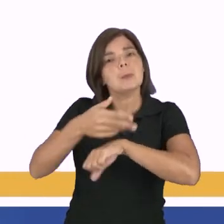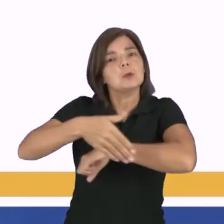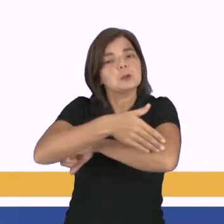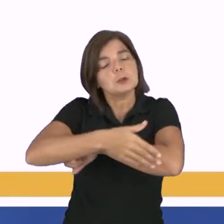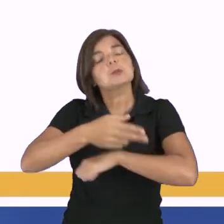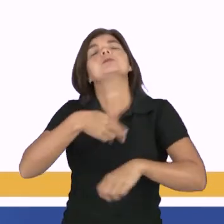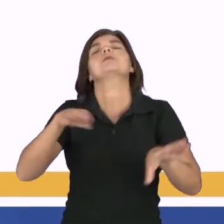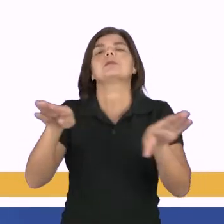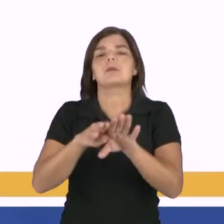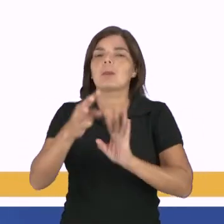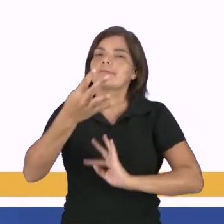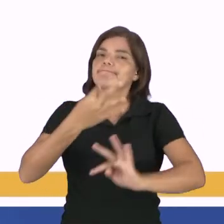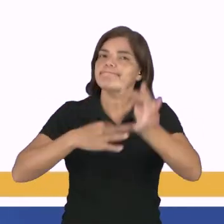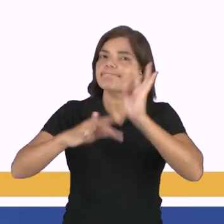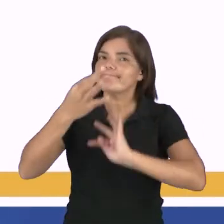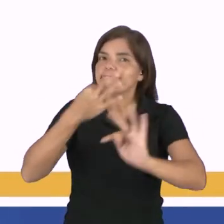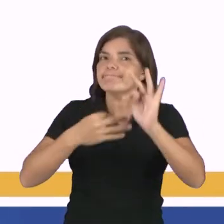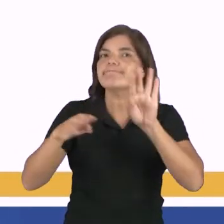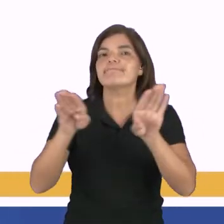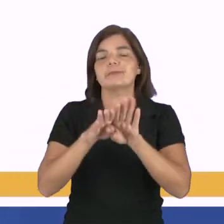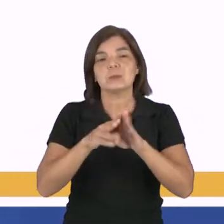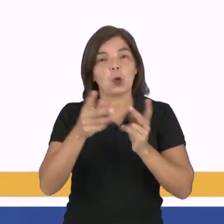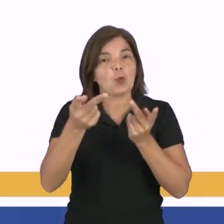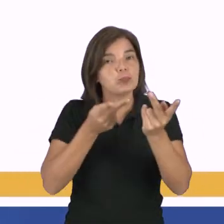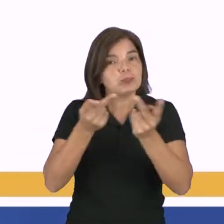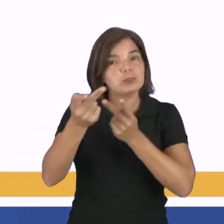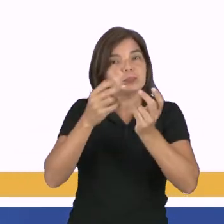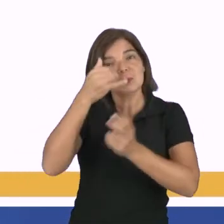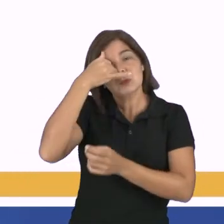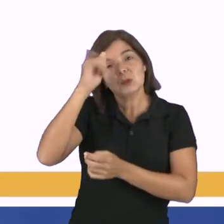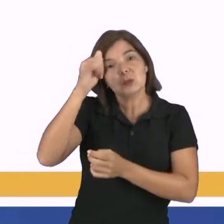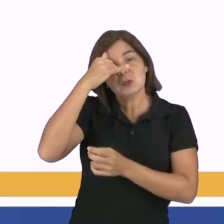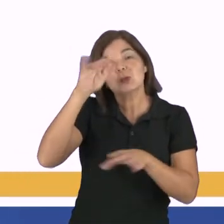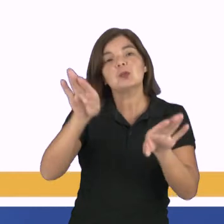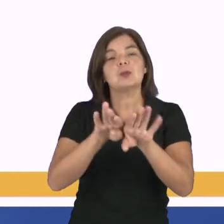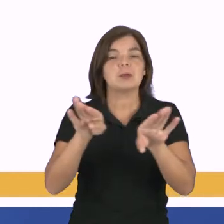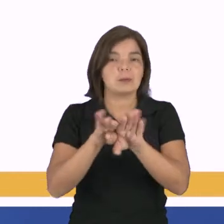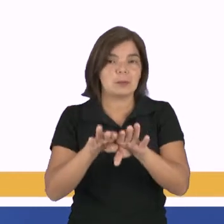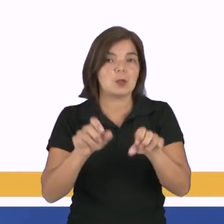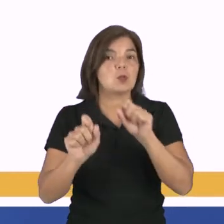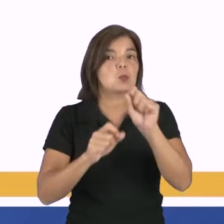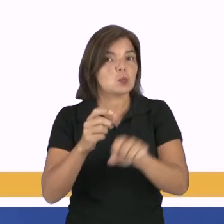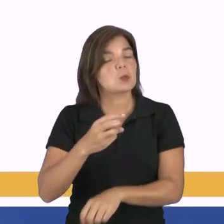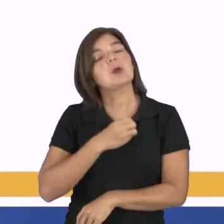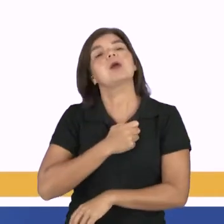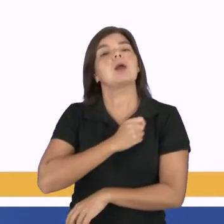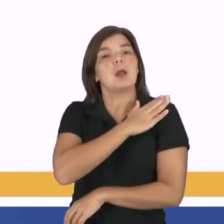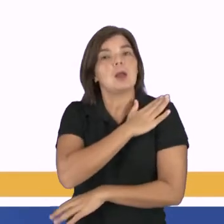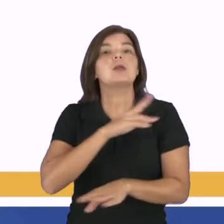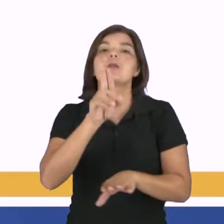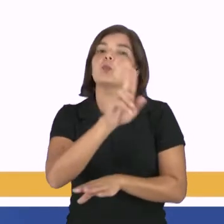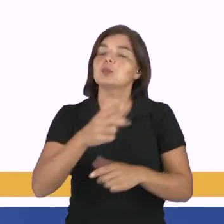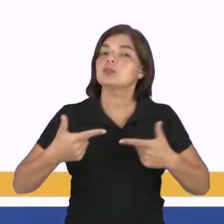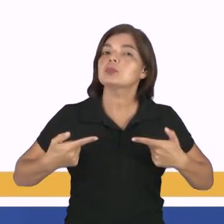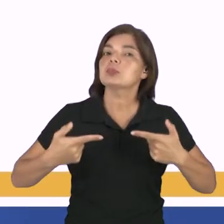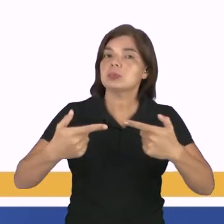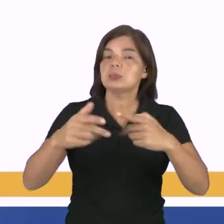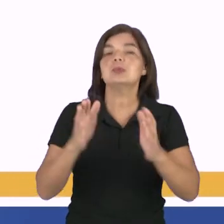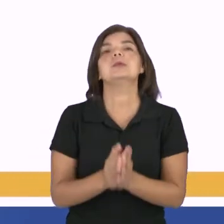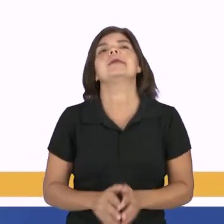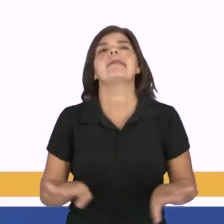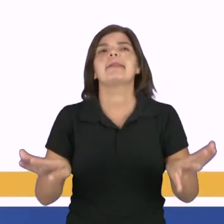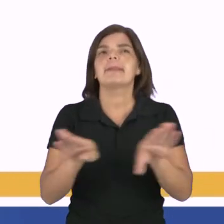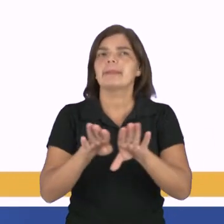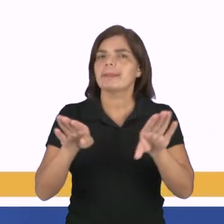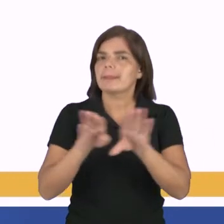com a tecnologia que deriva de projetos criados para fins militares e para uso em guerras. As câmeras